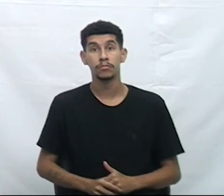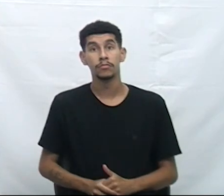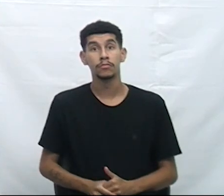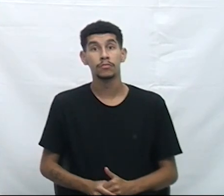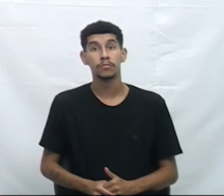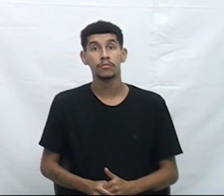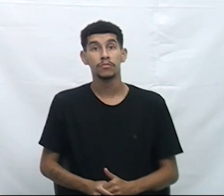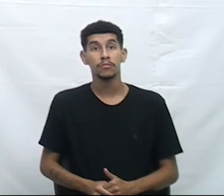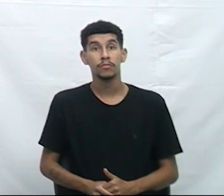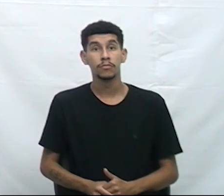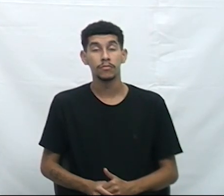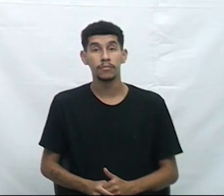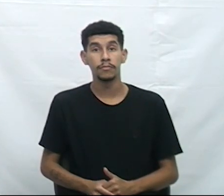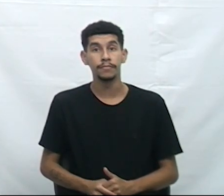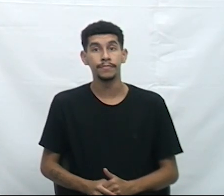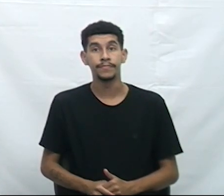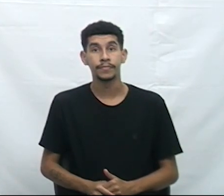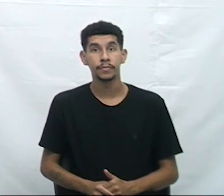manifestem.